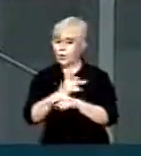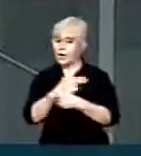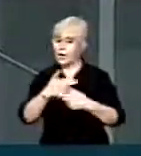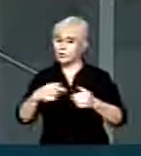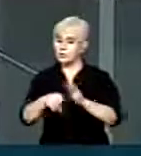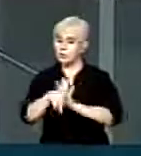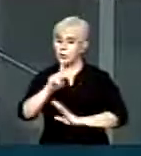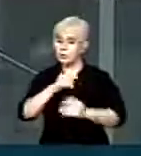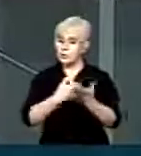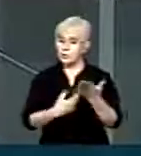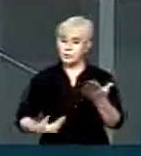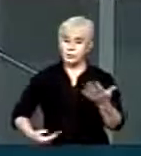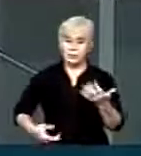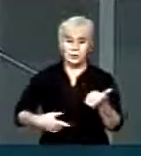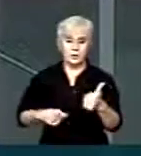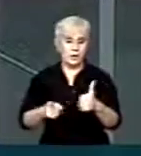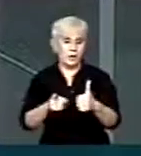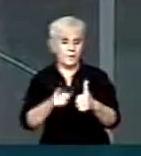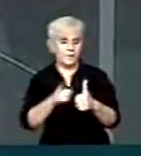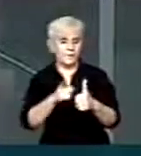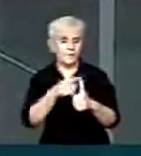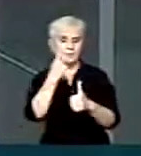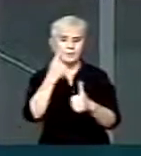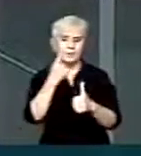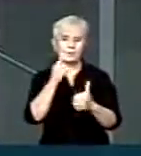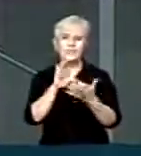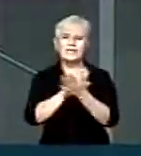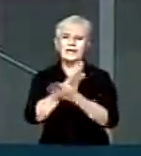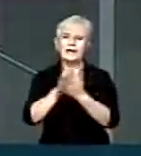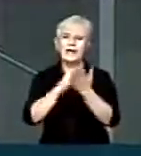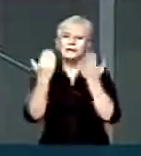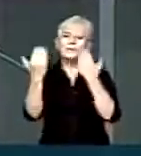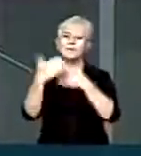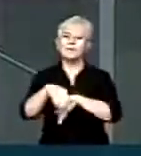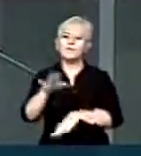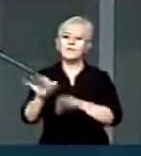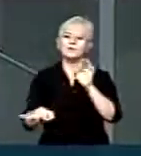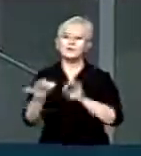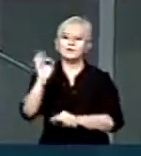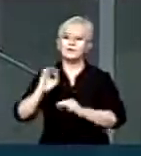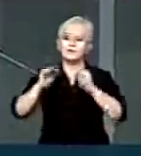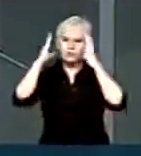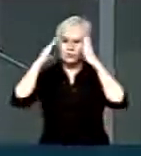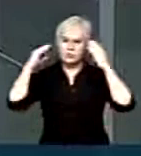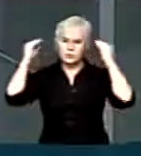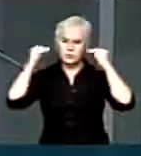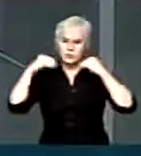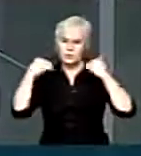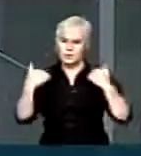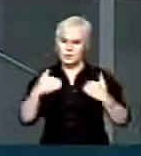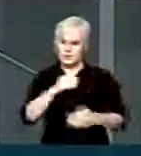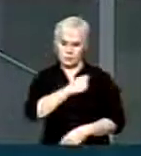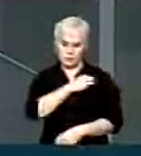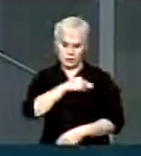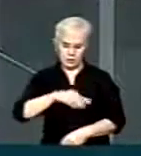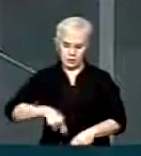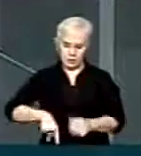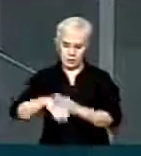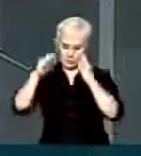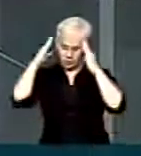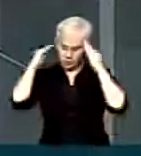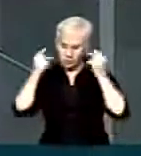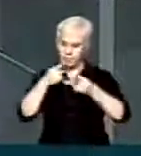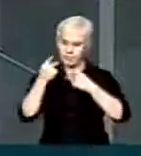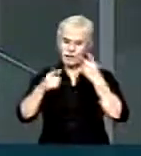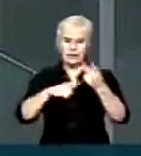pública Em primeiro lugar, não tem um fato concreto Da justiça da Holanda Do Ministério Público da Holanda Dizendo que